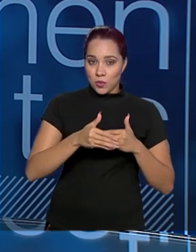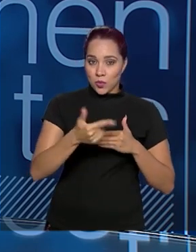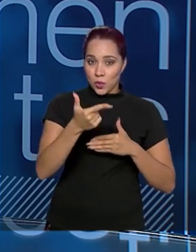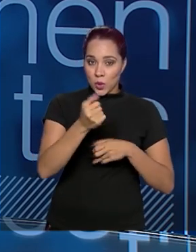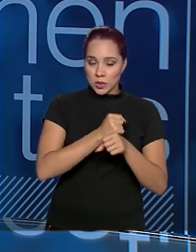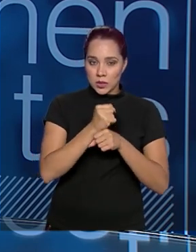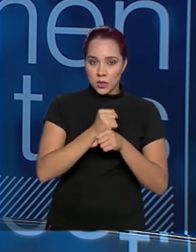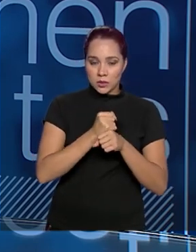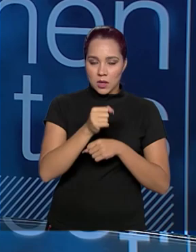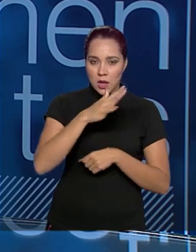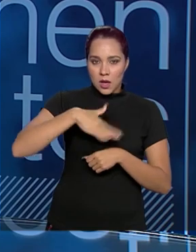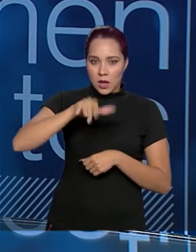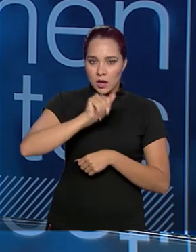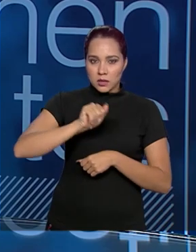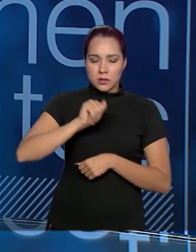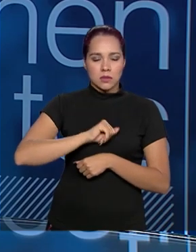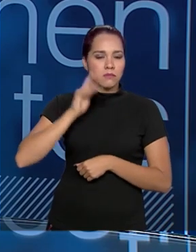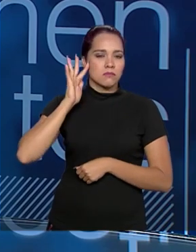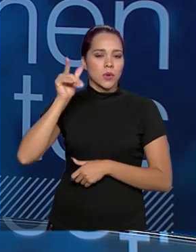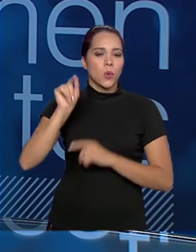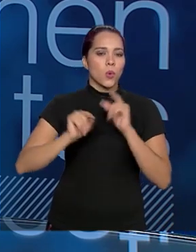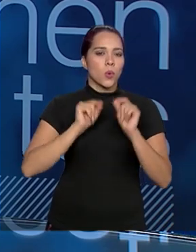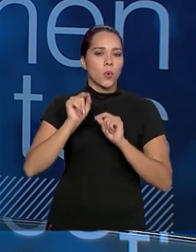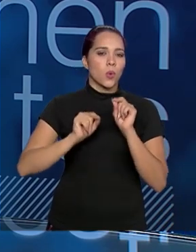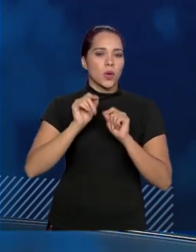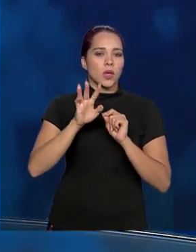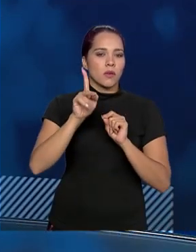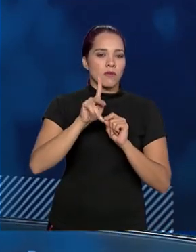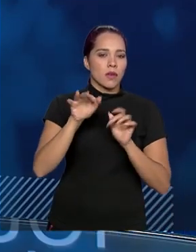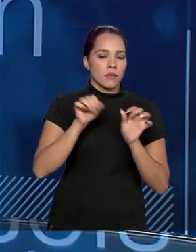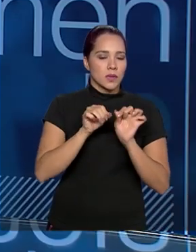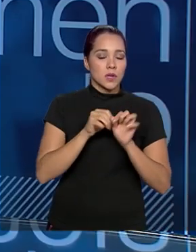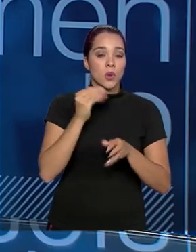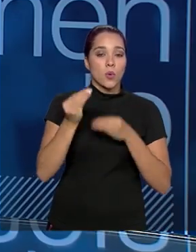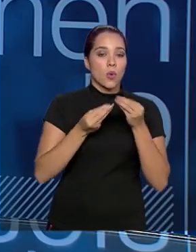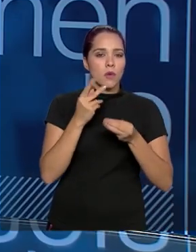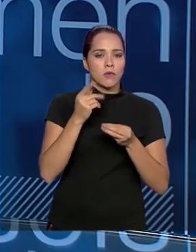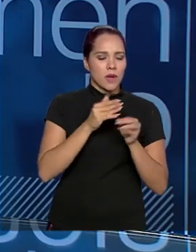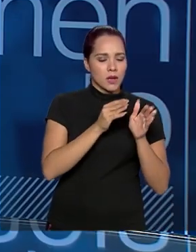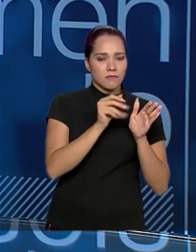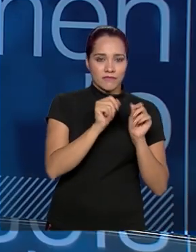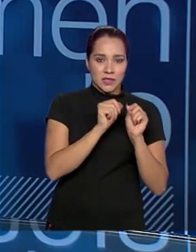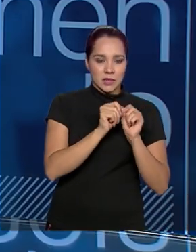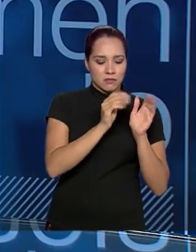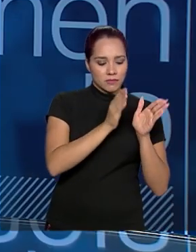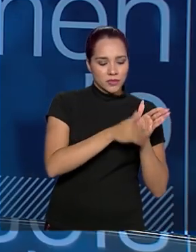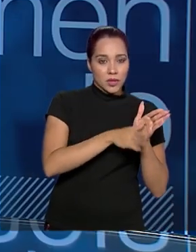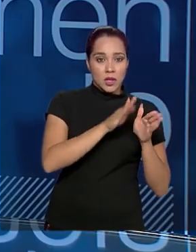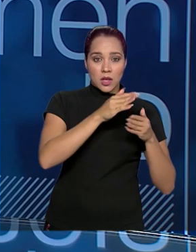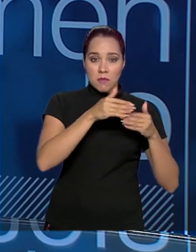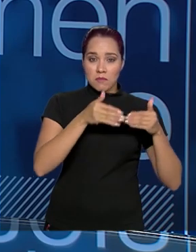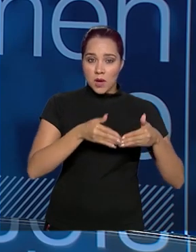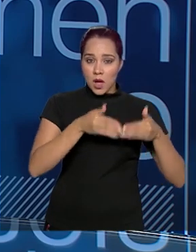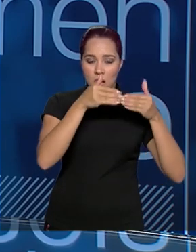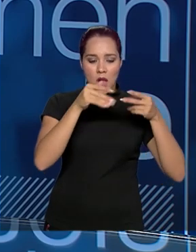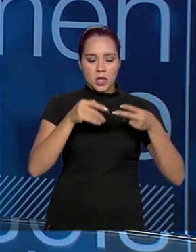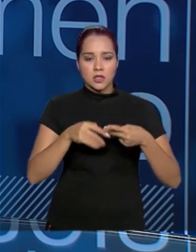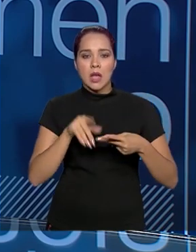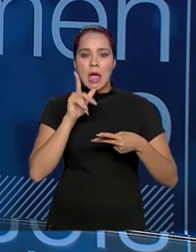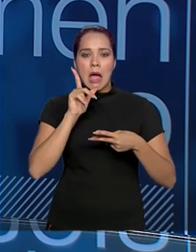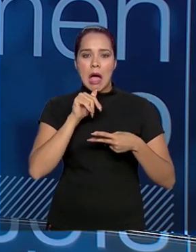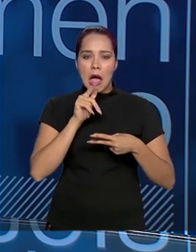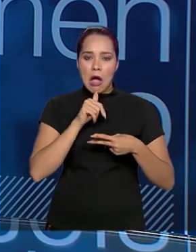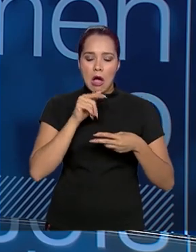uma previsibilidade do que vai ser pautado e como a gente vai regular isso. Então, na questão de barragens, água mineral,